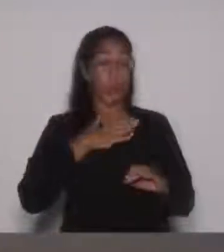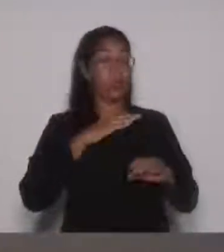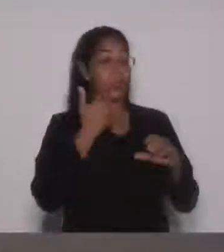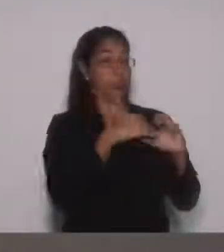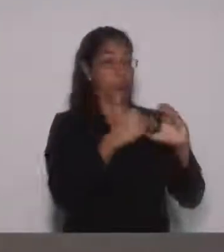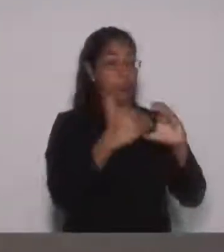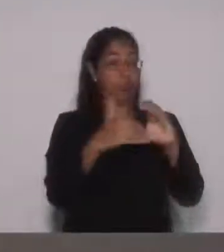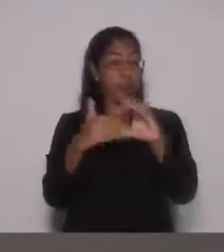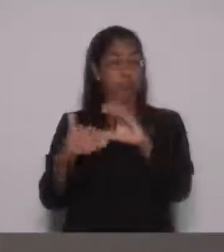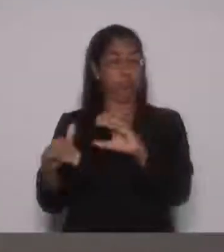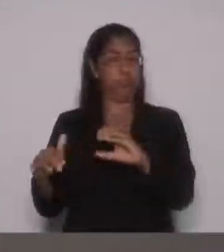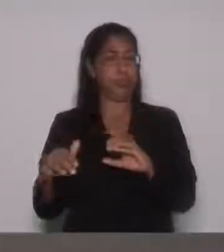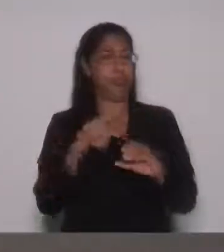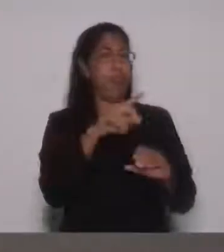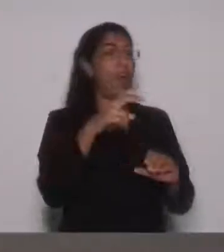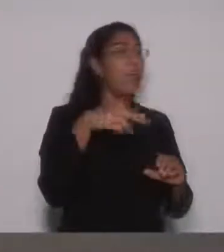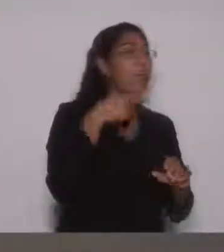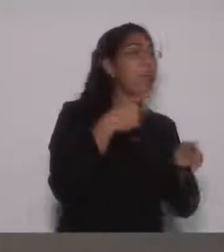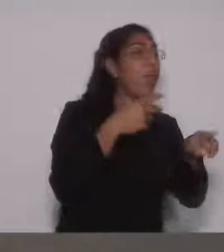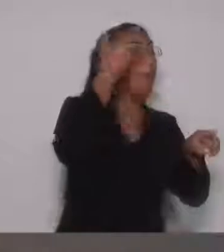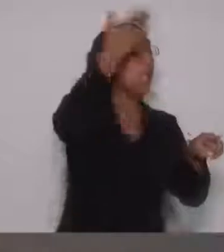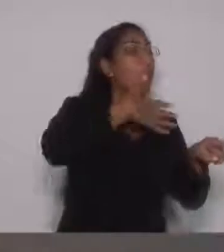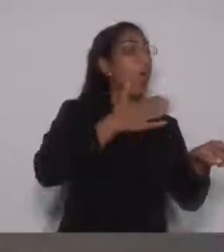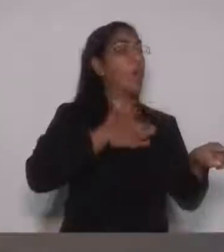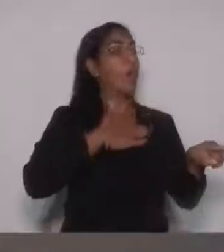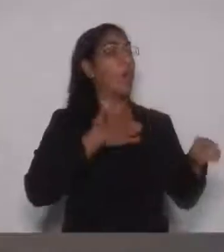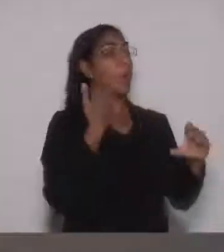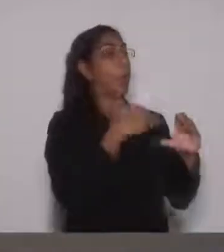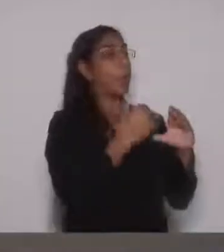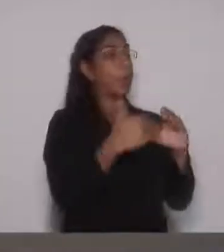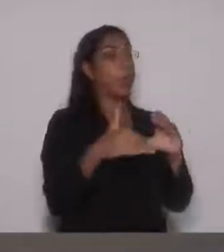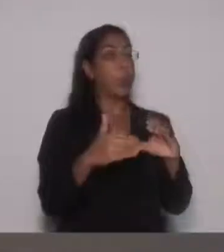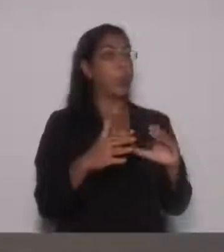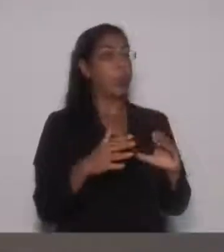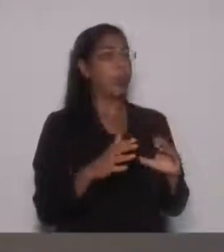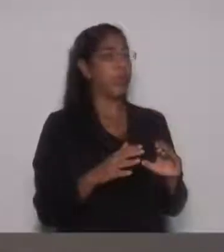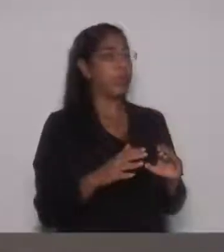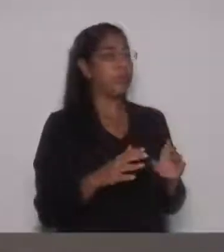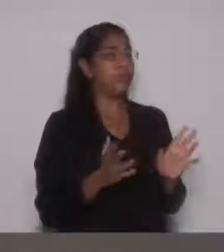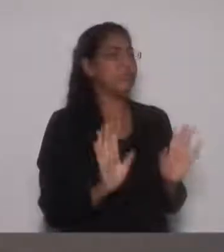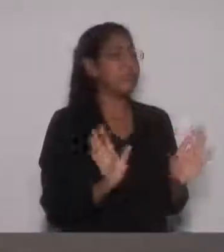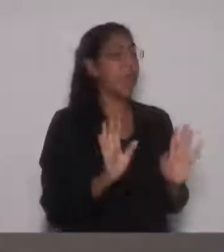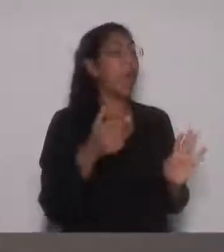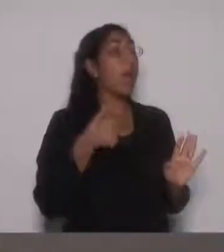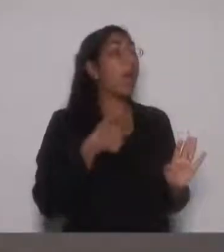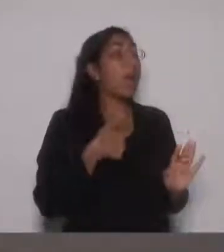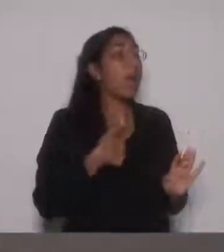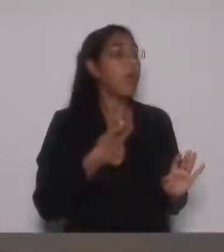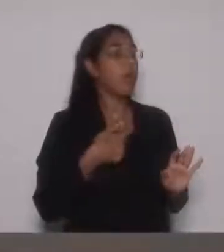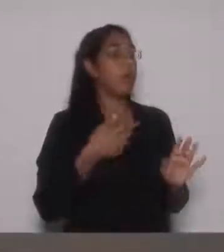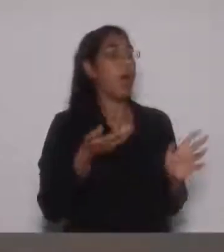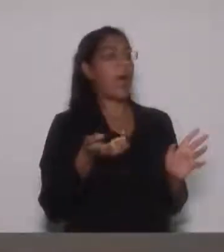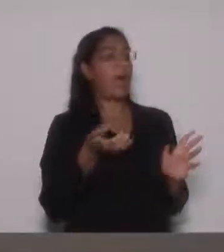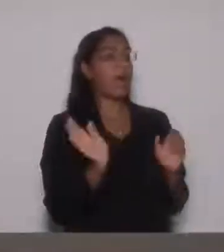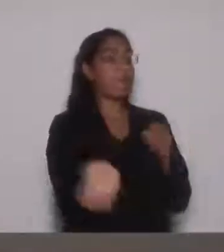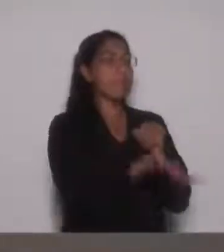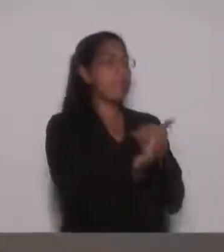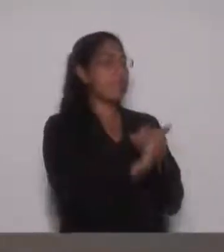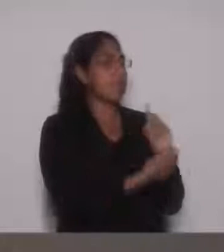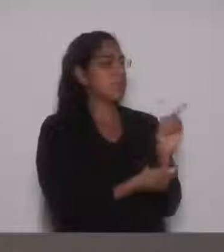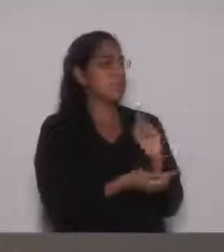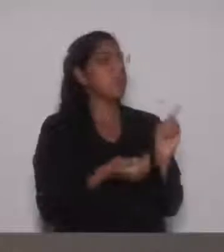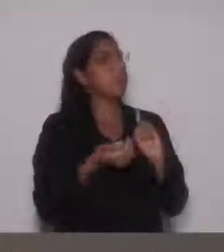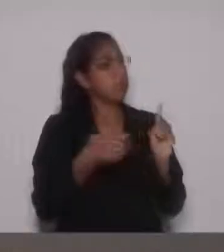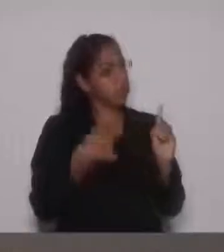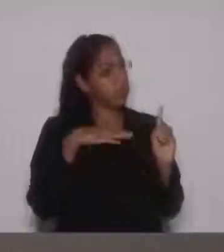porque eu sou o tipo de pessoa, muitas vezes, quando eu tenho que falar, eu falo na cara. Eu discutir, quantas vezes eu discuti com o vereador Edson PC aqui, quando